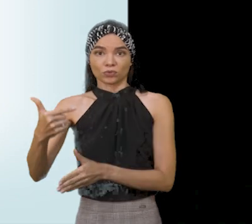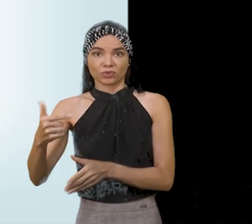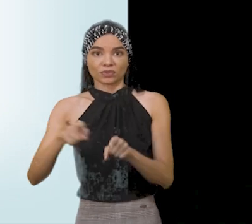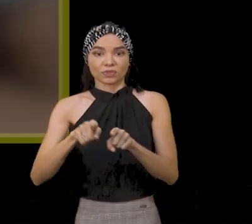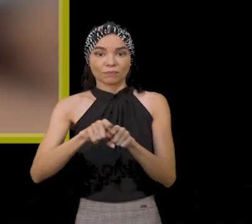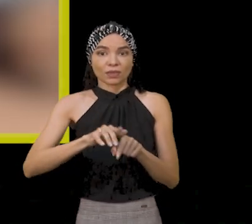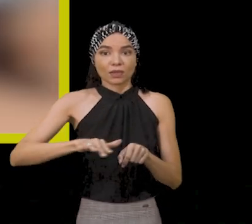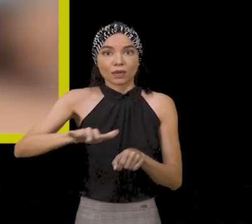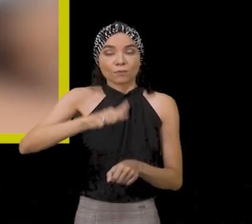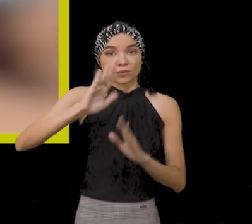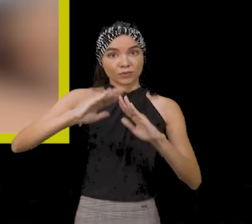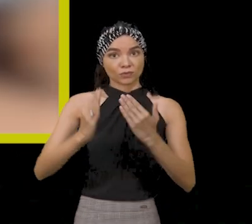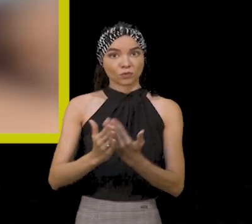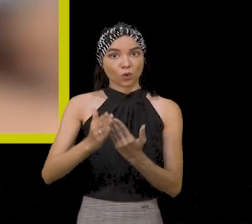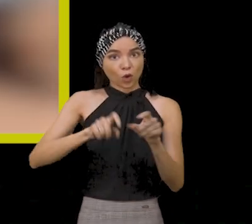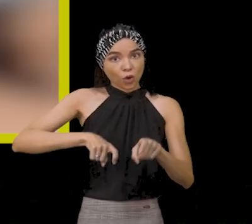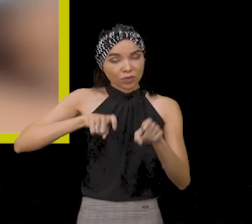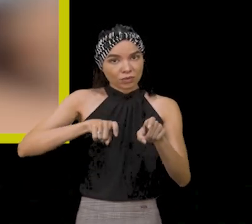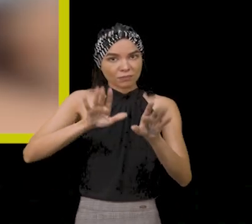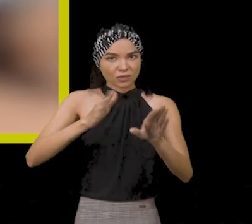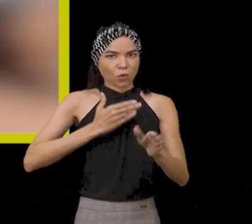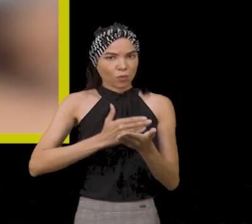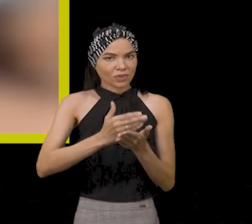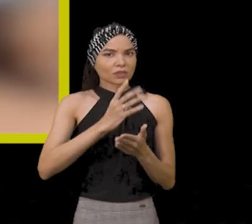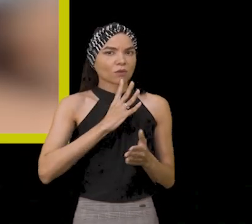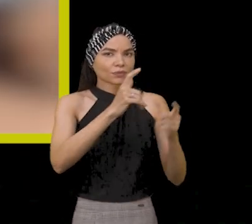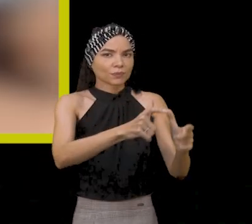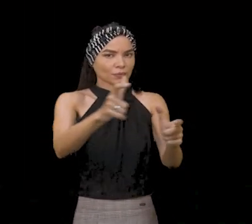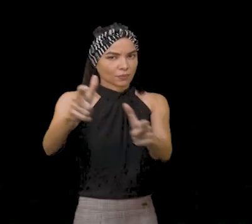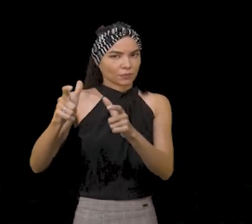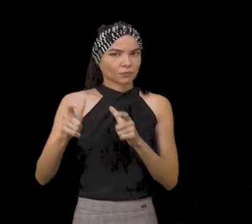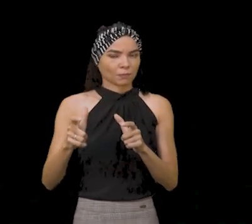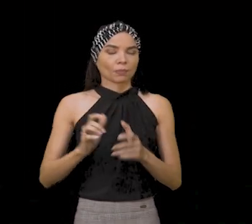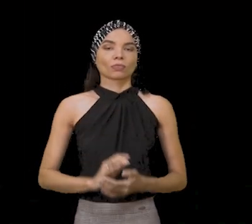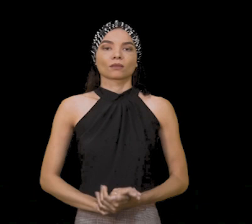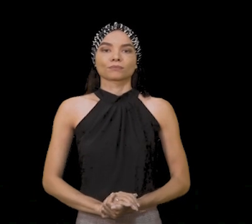campo escola. Comece desbravando alguns espaços do campus.